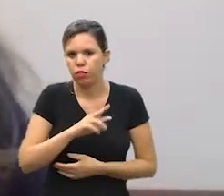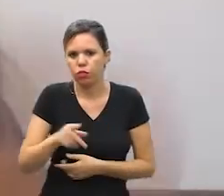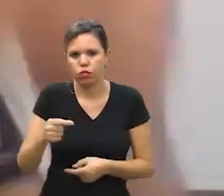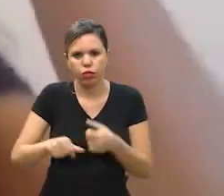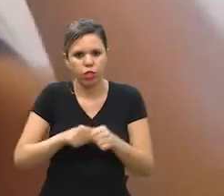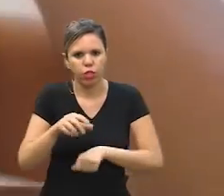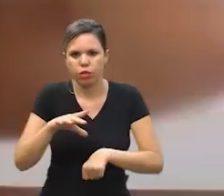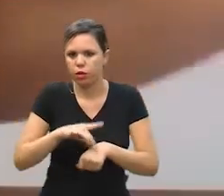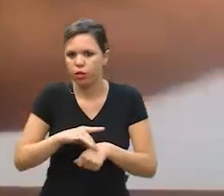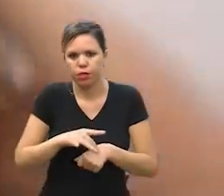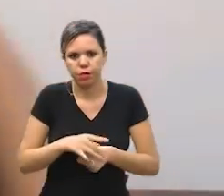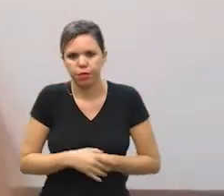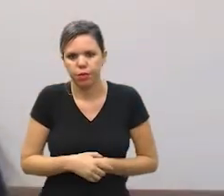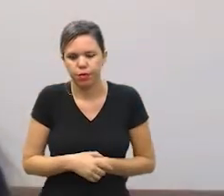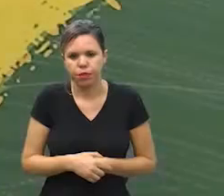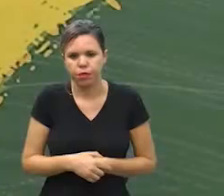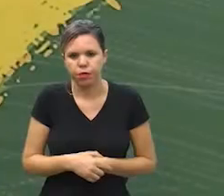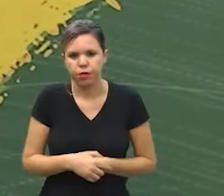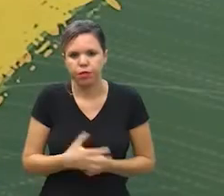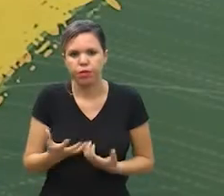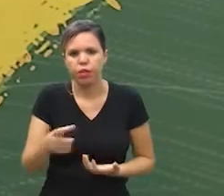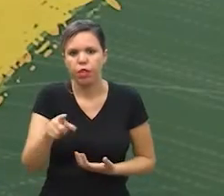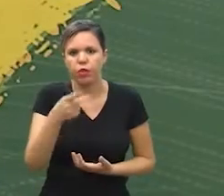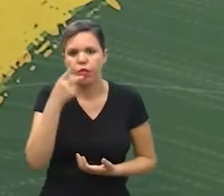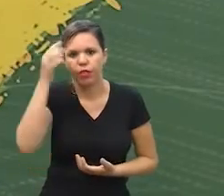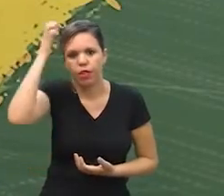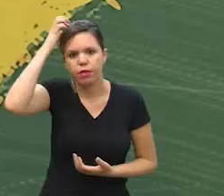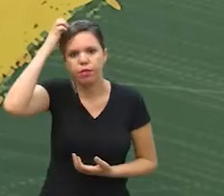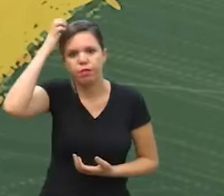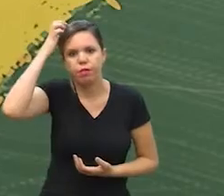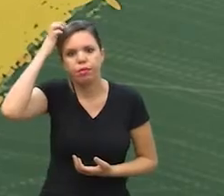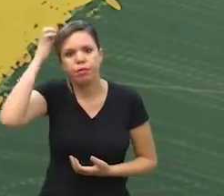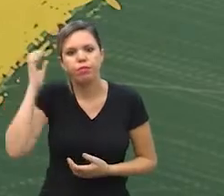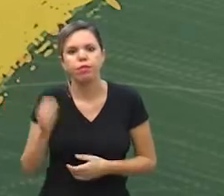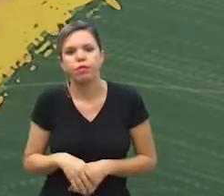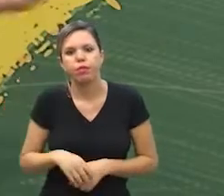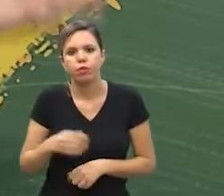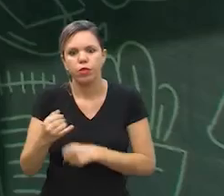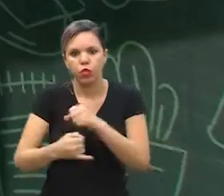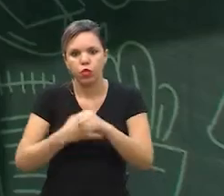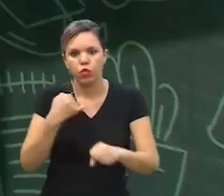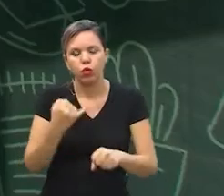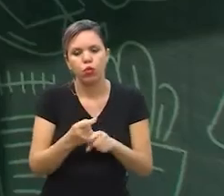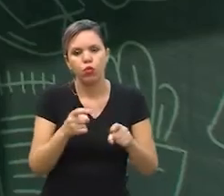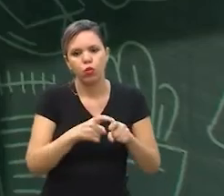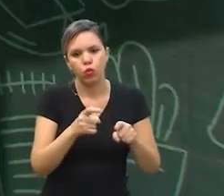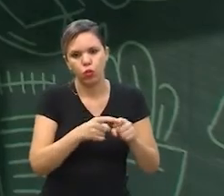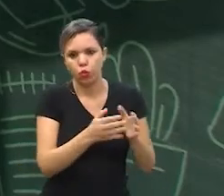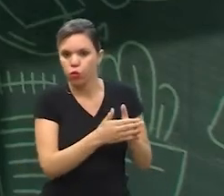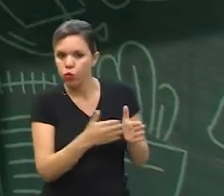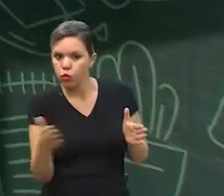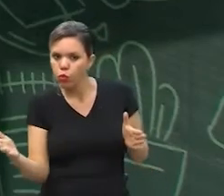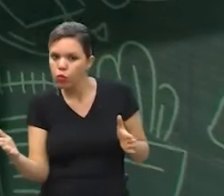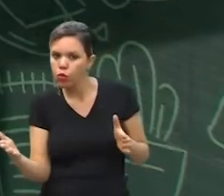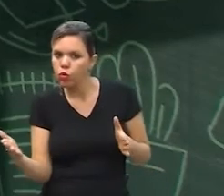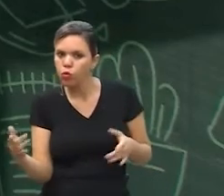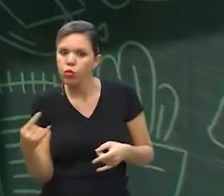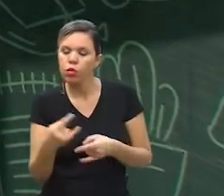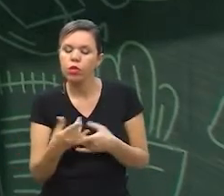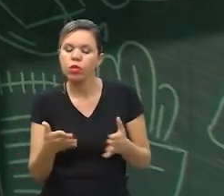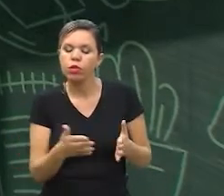não deixar virar doença bom eu queria que você falasse um pouco a respeito da telemedicina durante esse período que a gente está vivendo